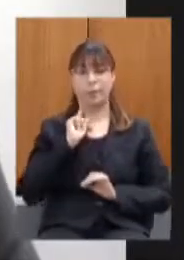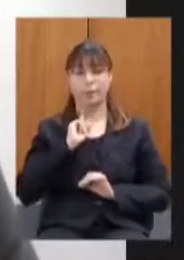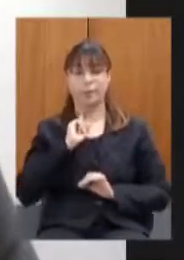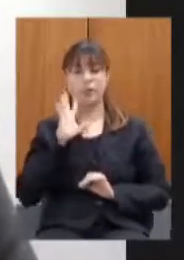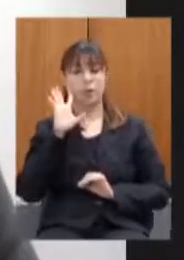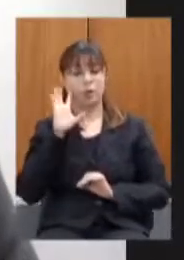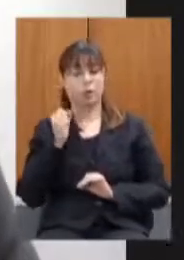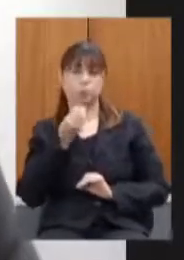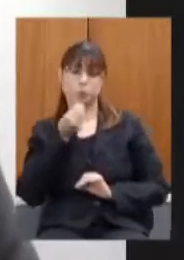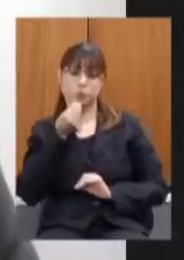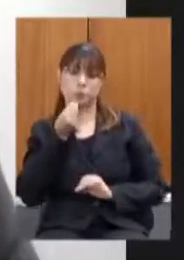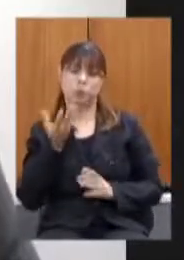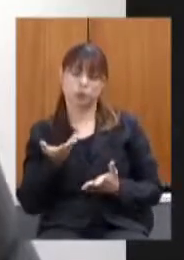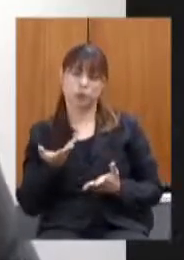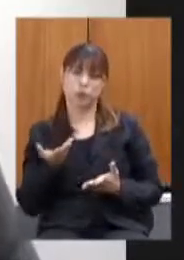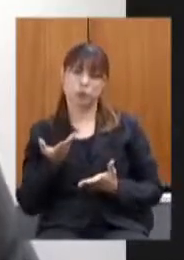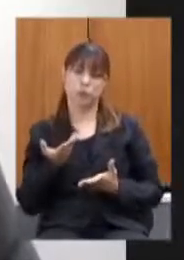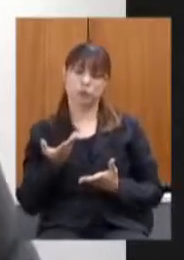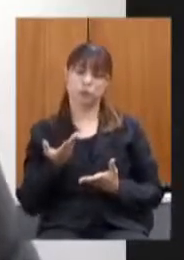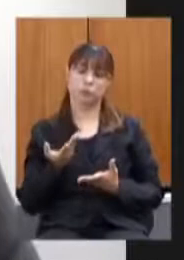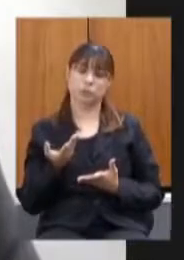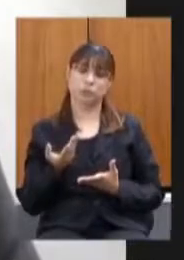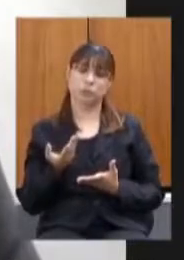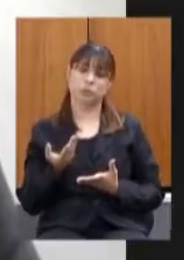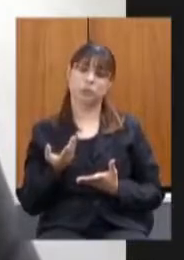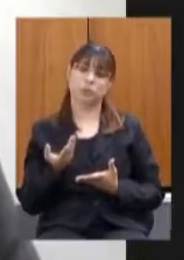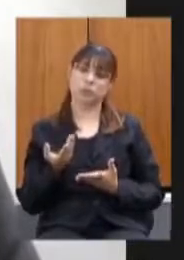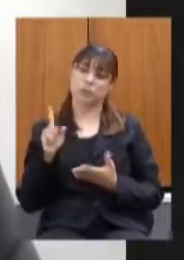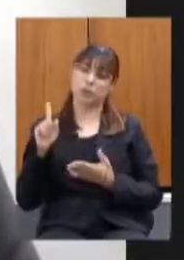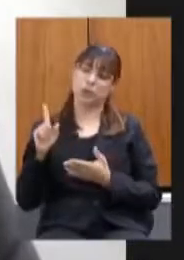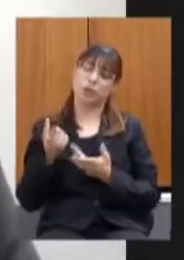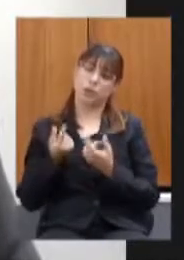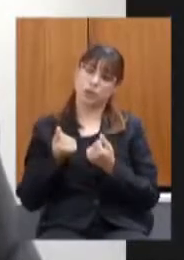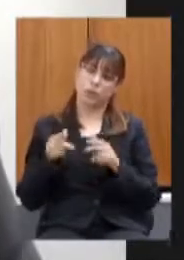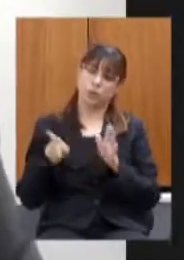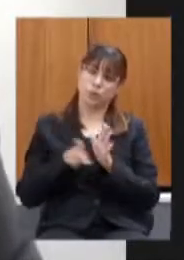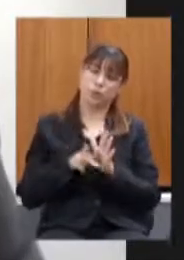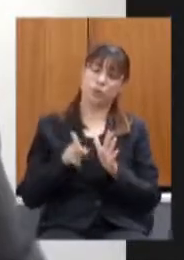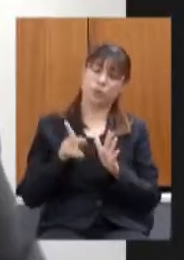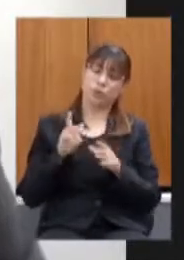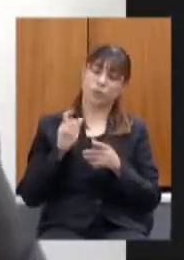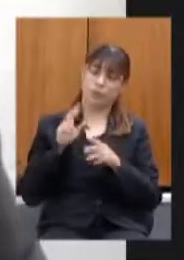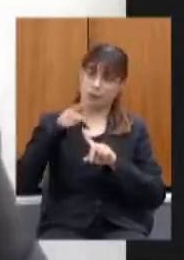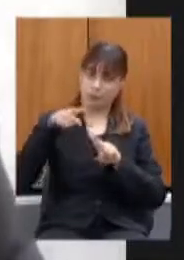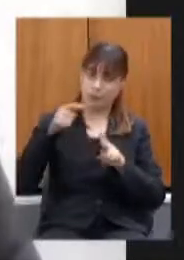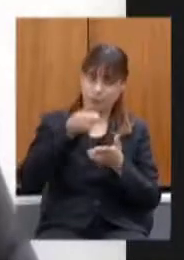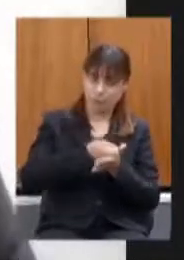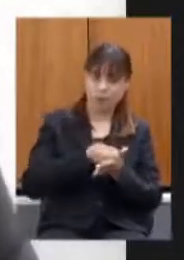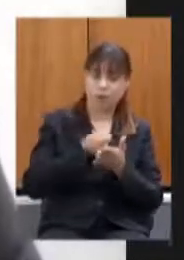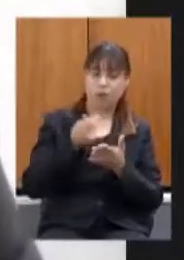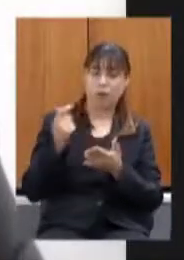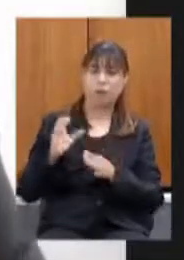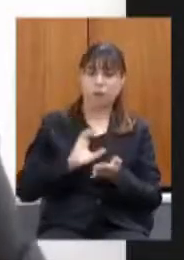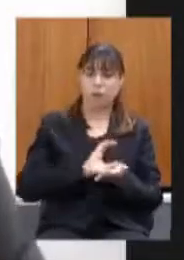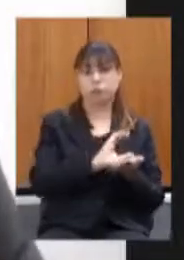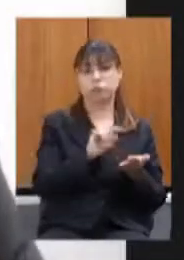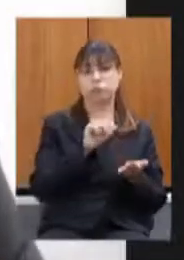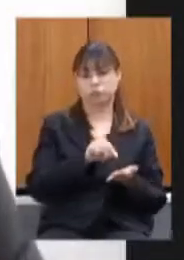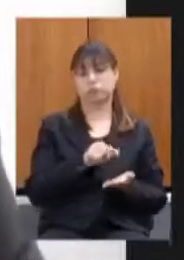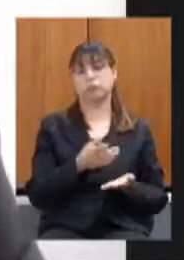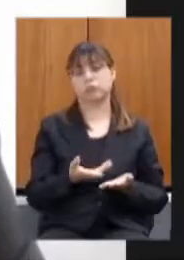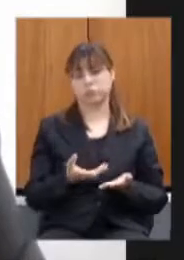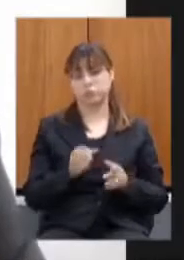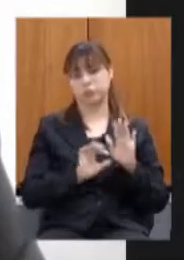poderia ser financiado com uma boa parcela porque senão fica naquela história das grandes obras das